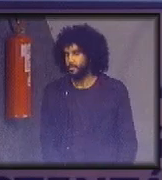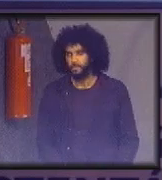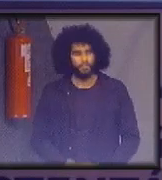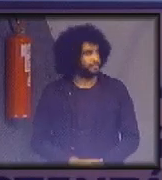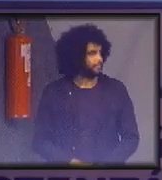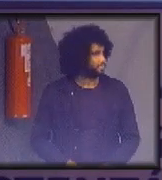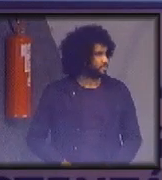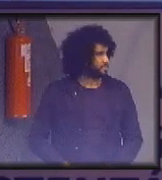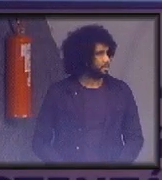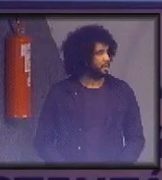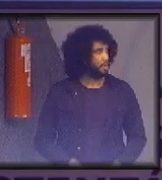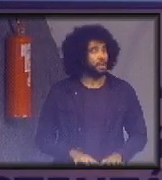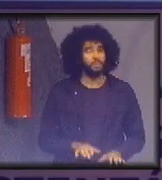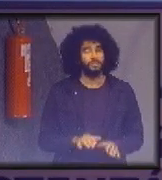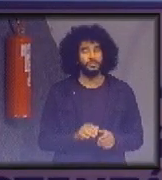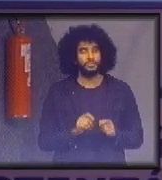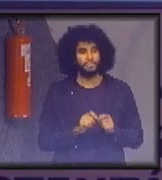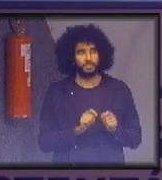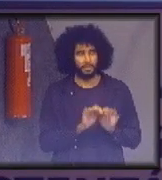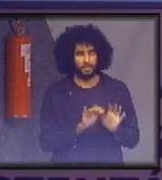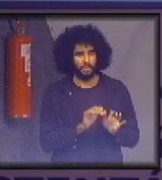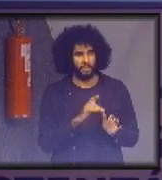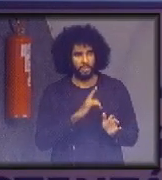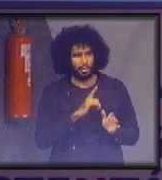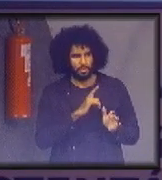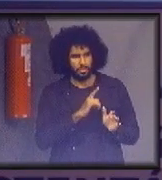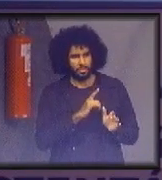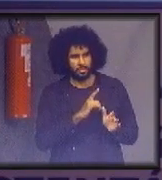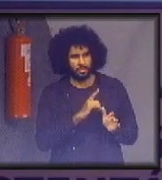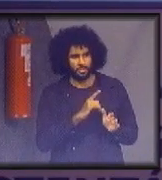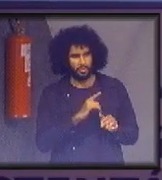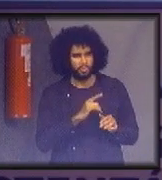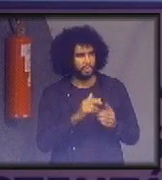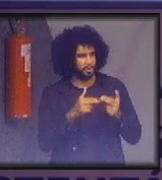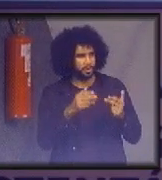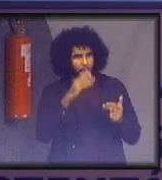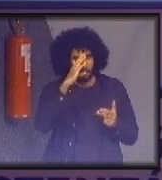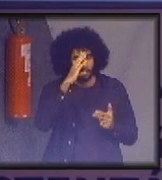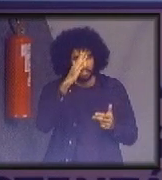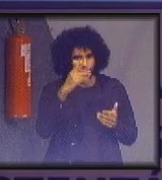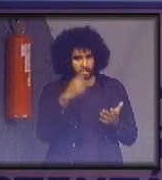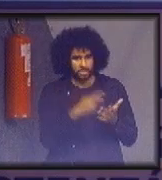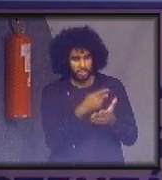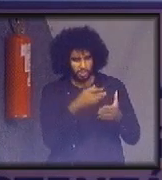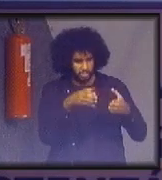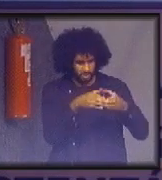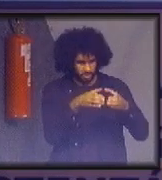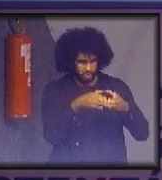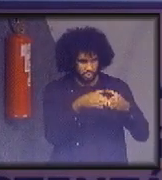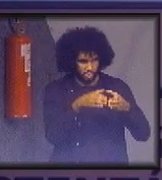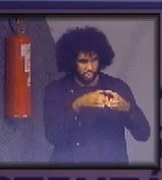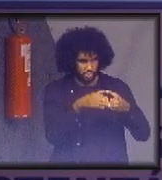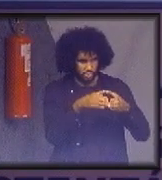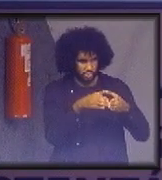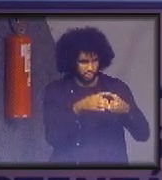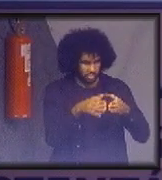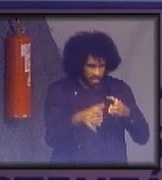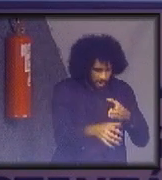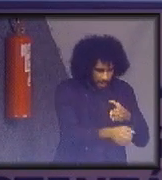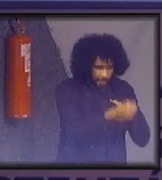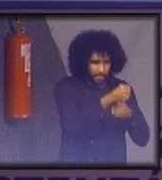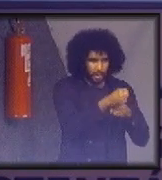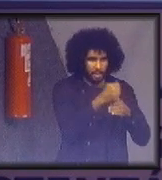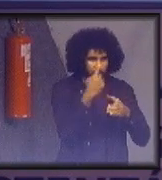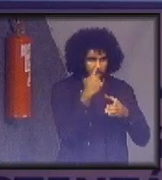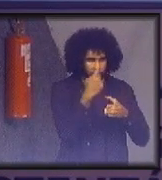não são considerados, um dos maiores benefícios sociais das cooperativas dos catadores não sei se vocês sabem,